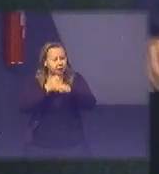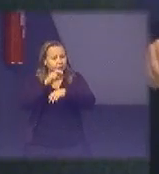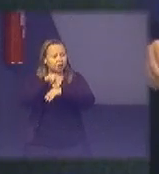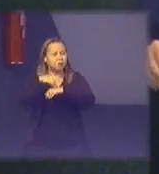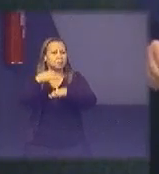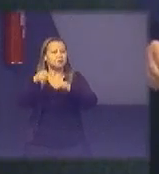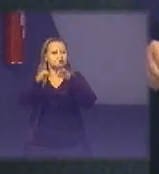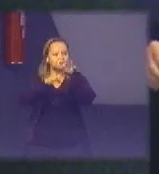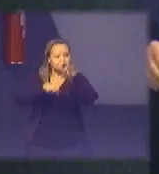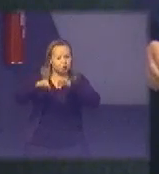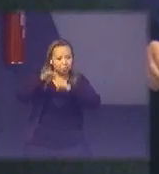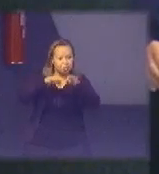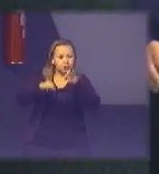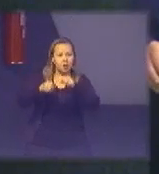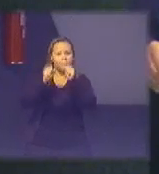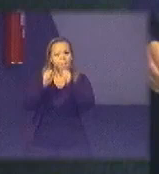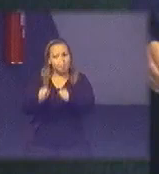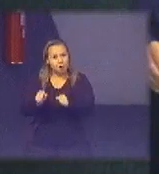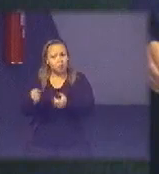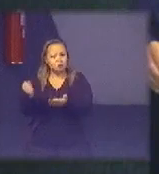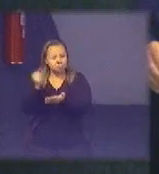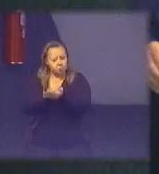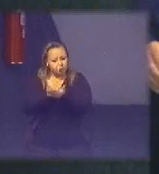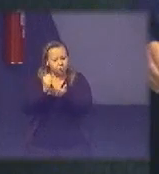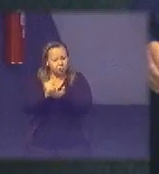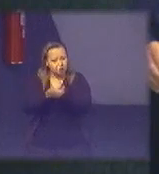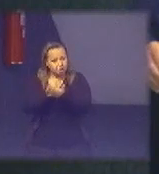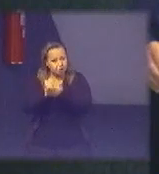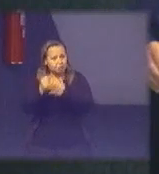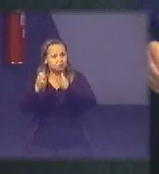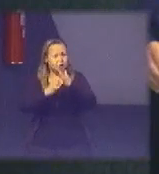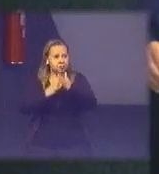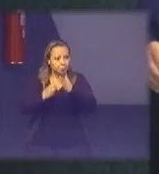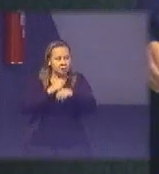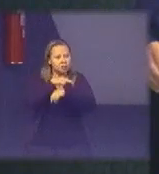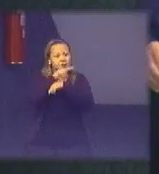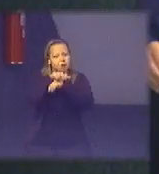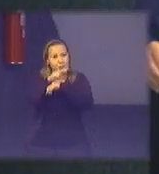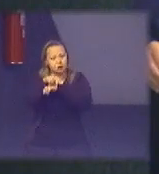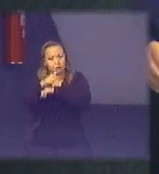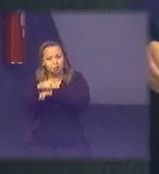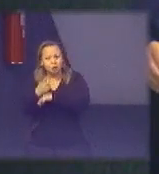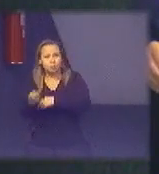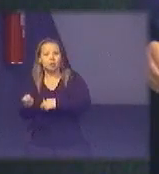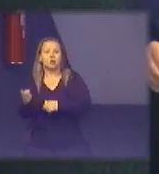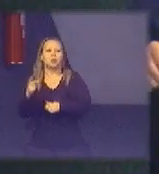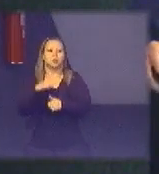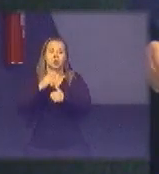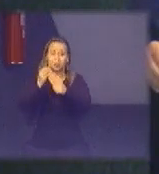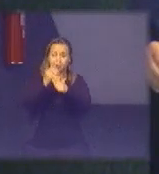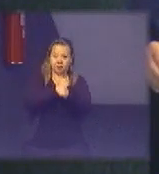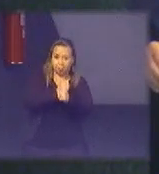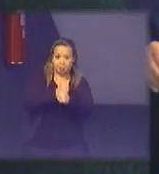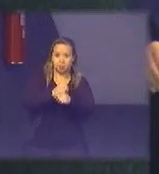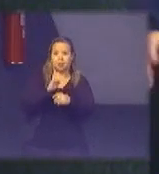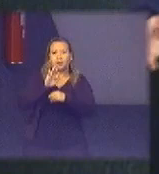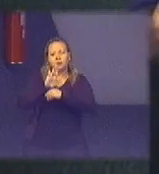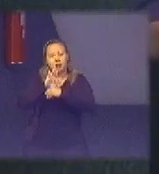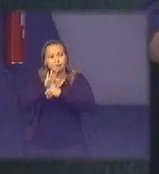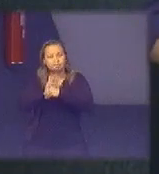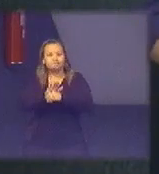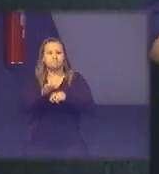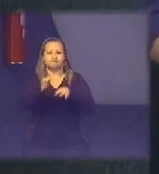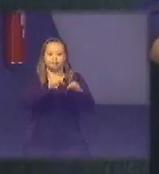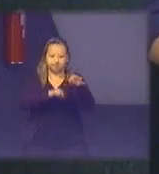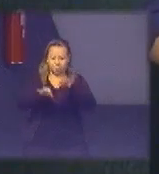esse tipo de contratação e inclusive vai possibilitar que você tenha os agentes verificadores independentes para barragens tá então assim veja